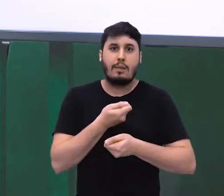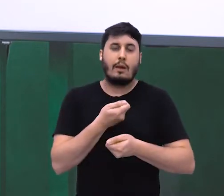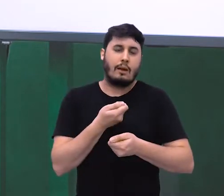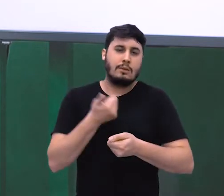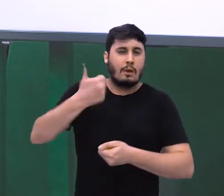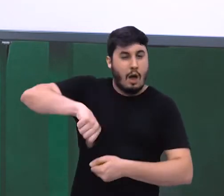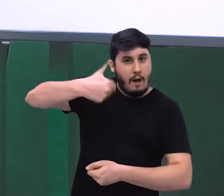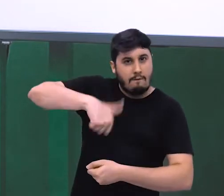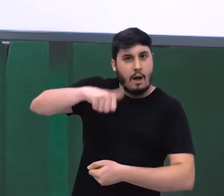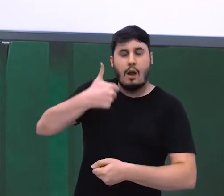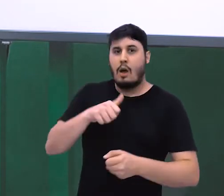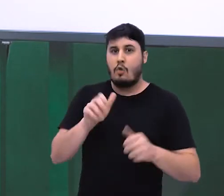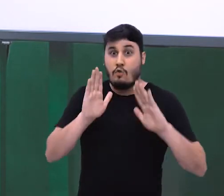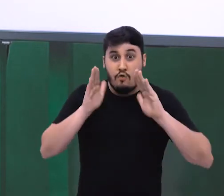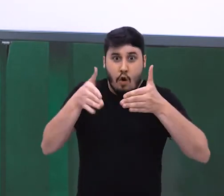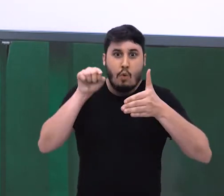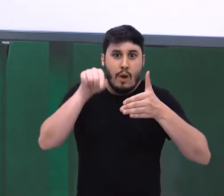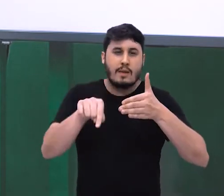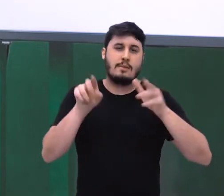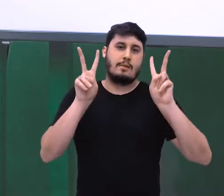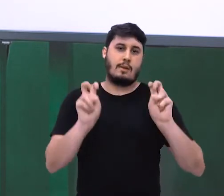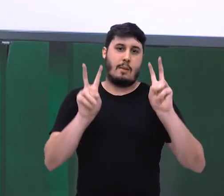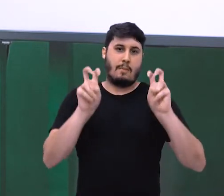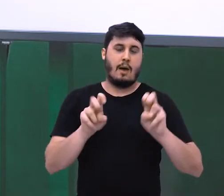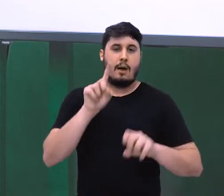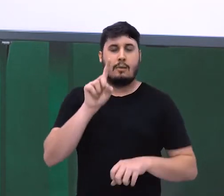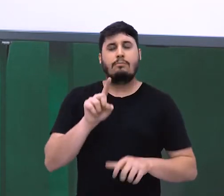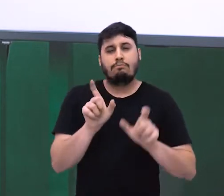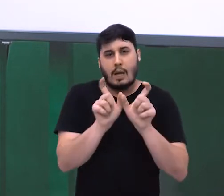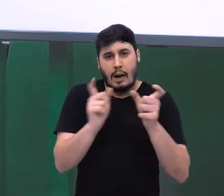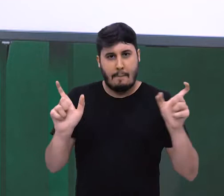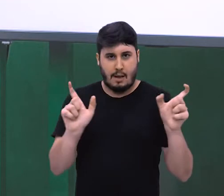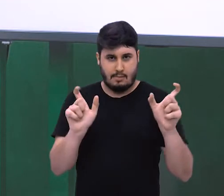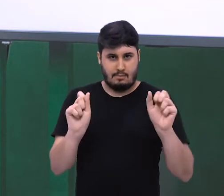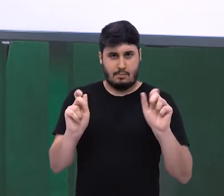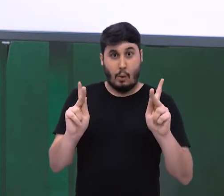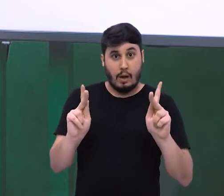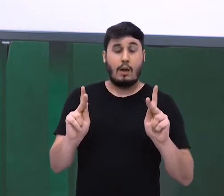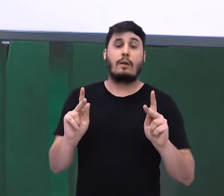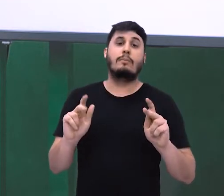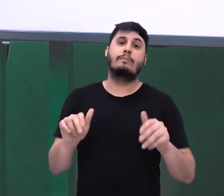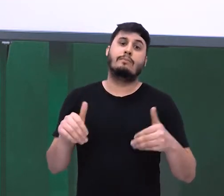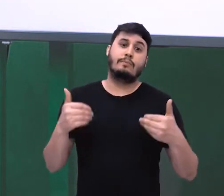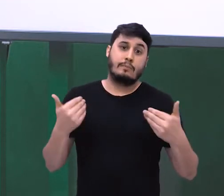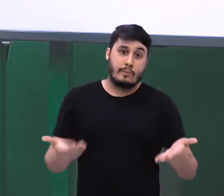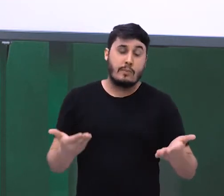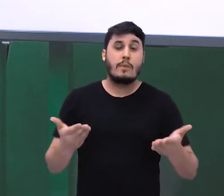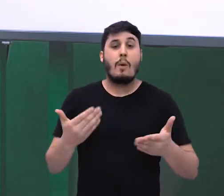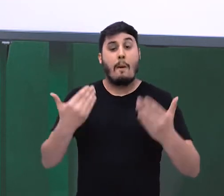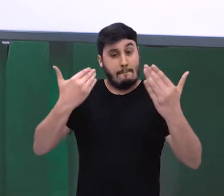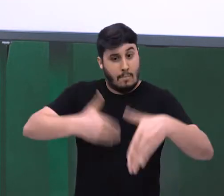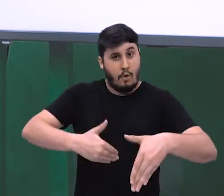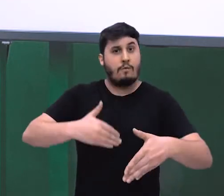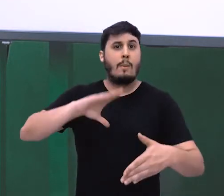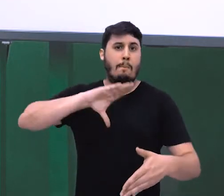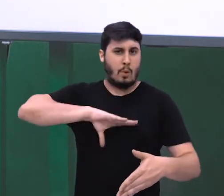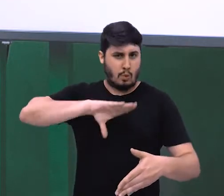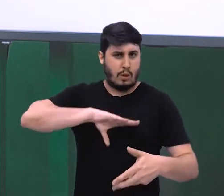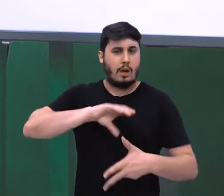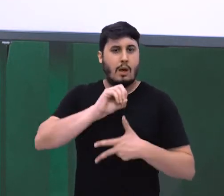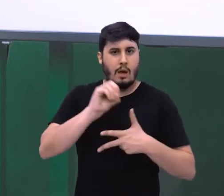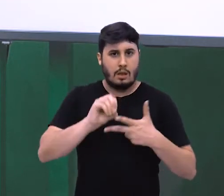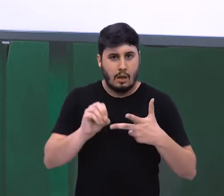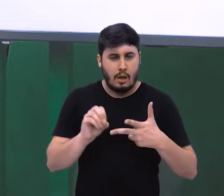desse elemento, que é a gramática. Ok? Porém, na prova de linguagens, a gente